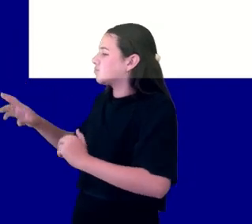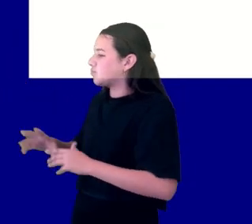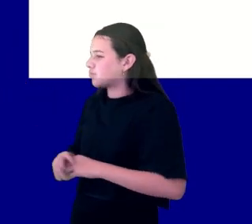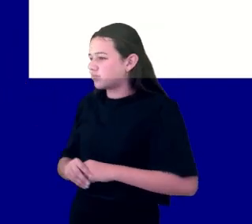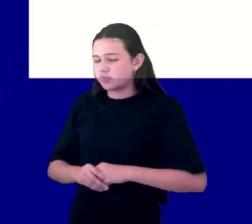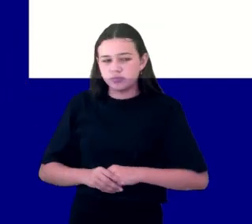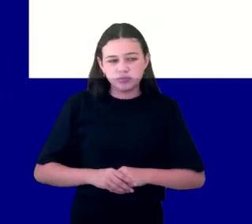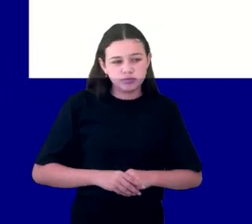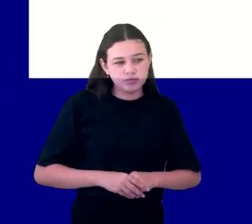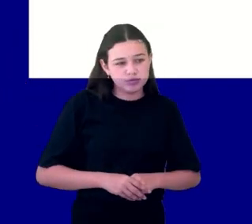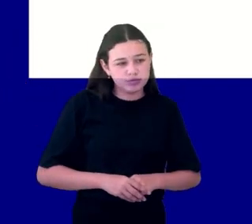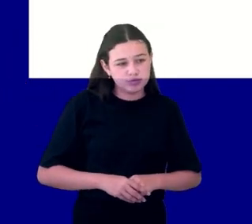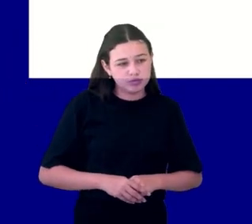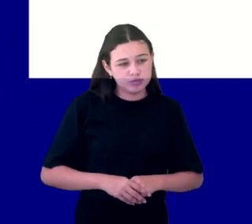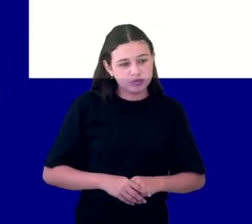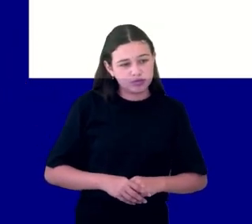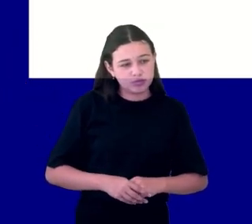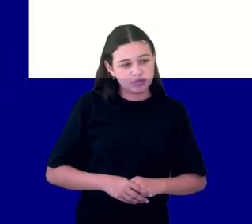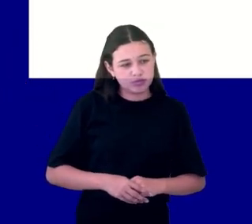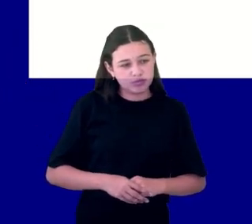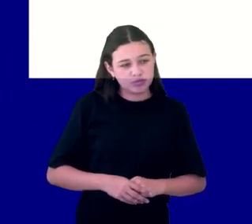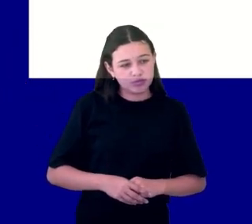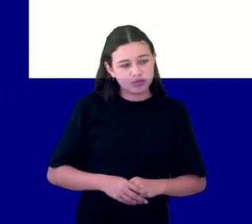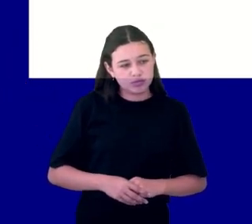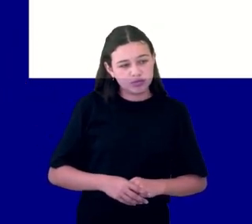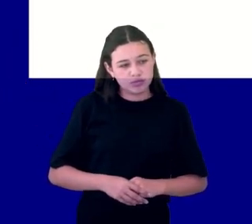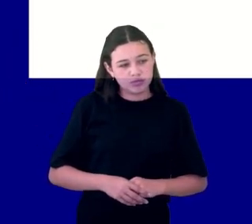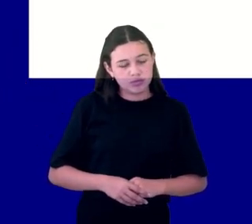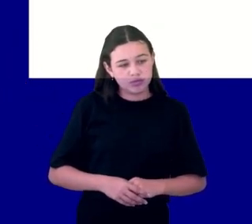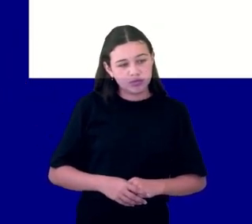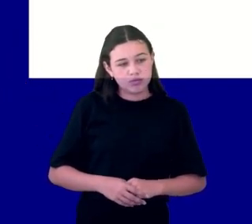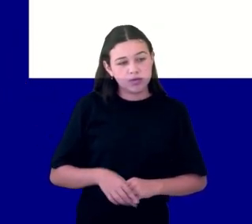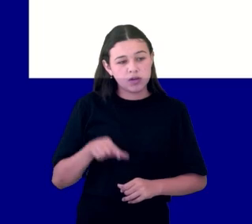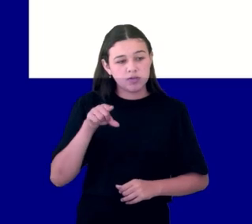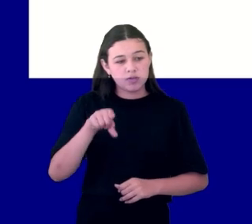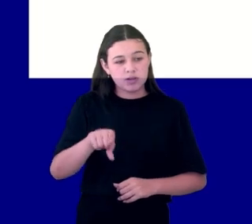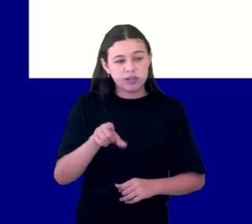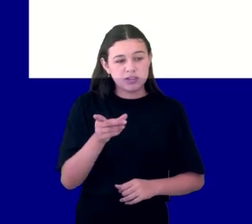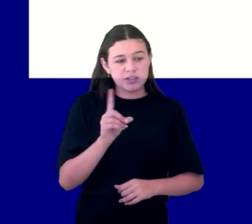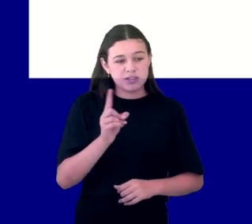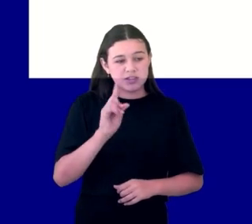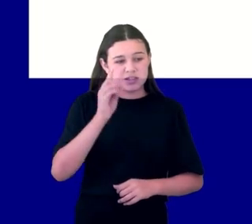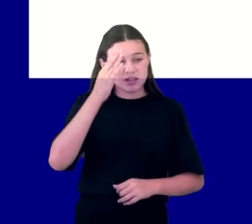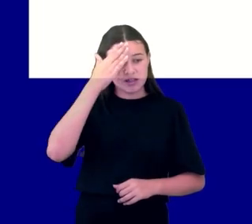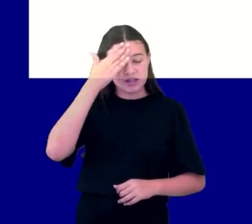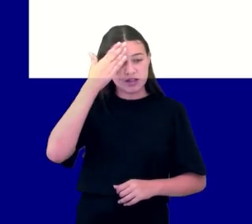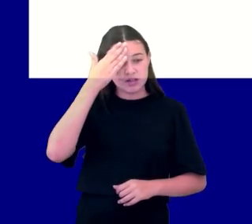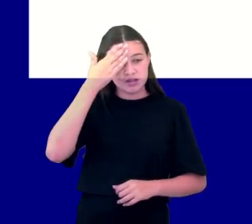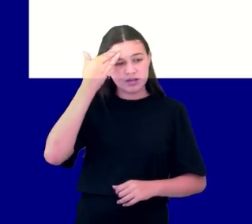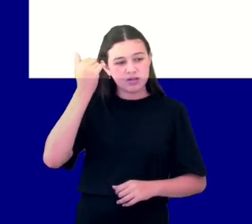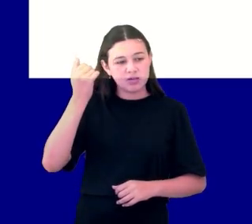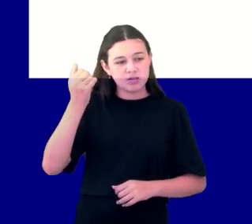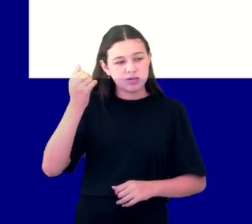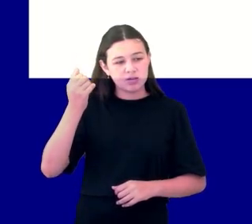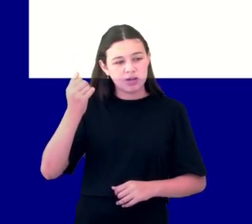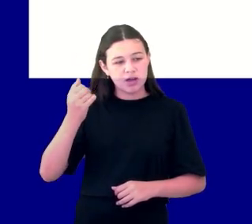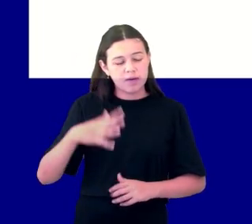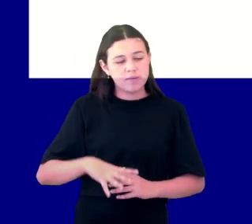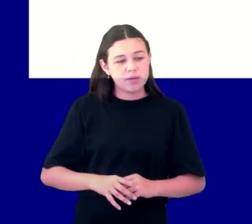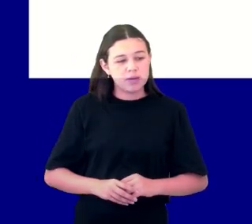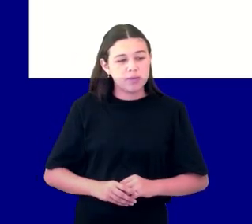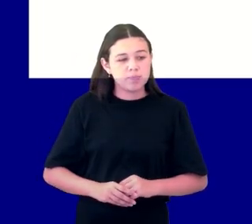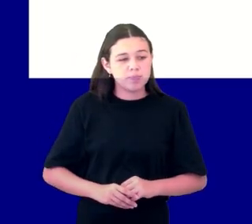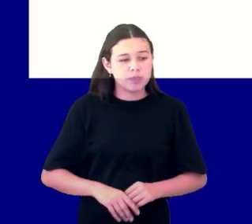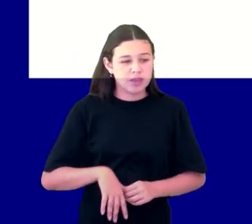Se você não sabe, experimente passar por uma dor. A dor nos ensina rapidamente qual a diferença entre